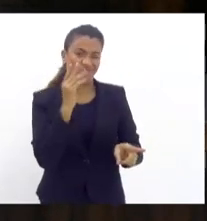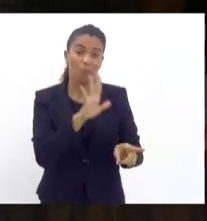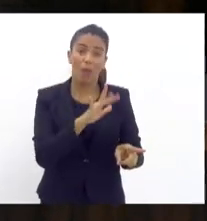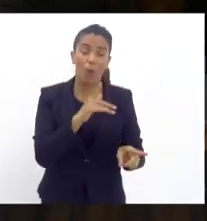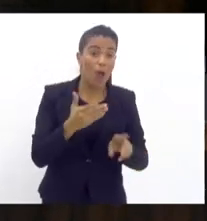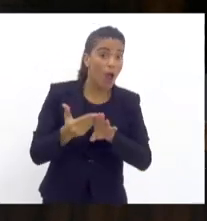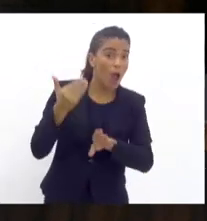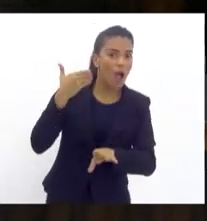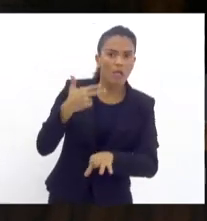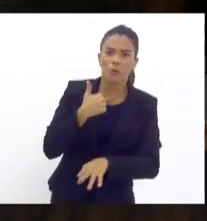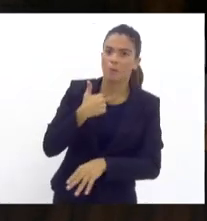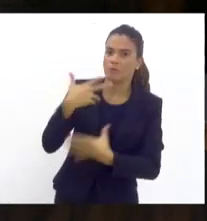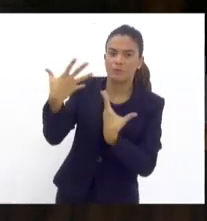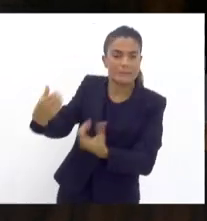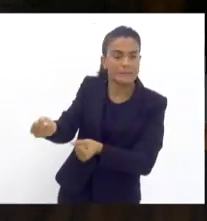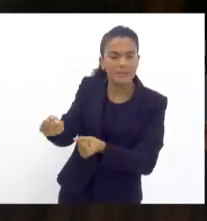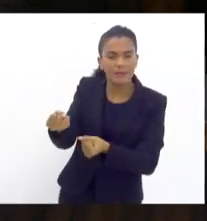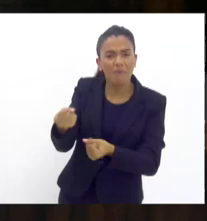aceitas.